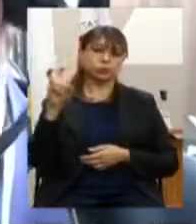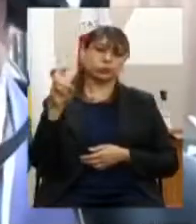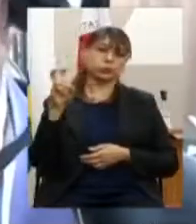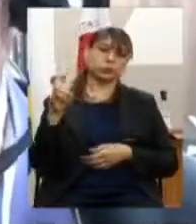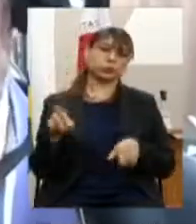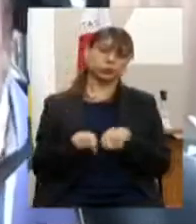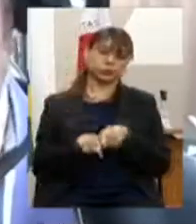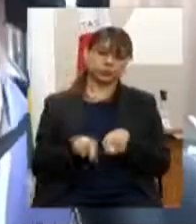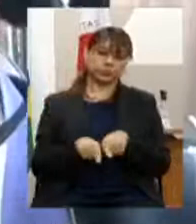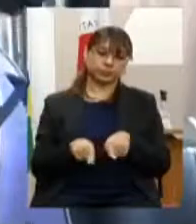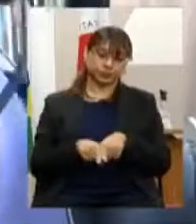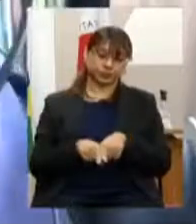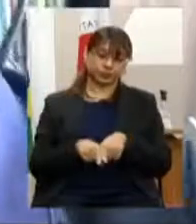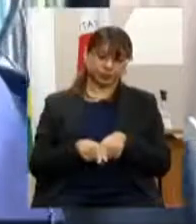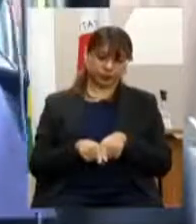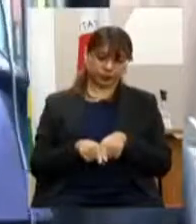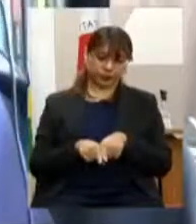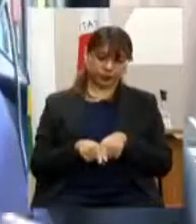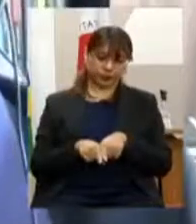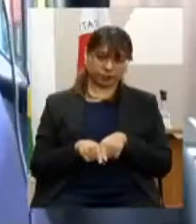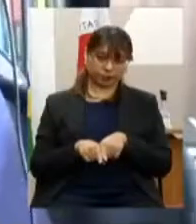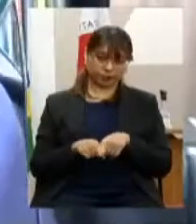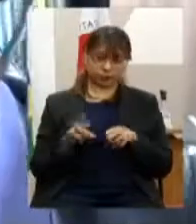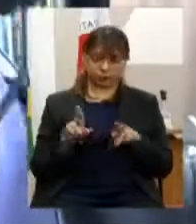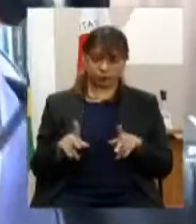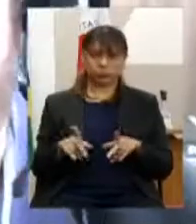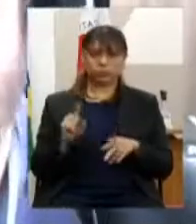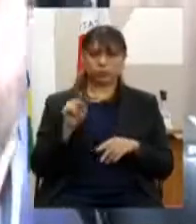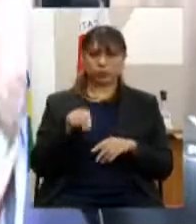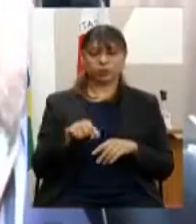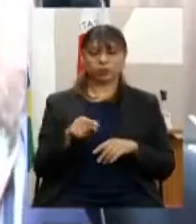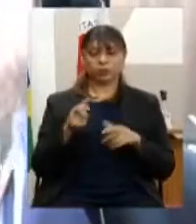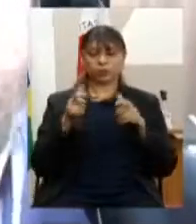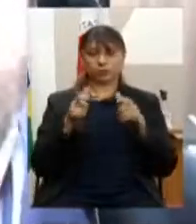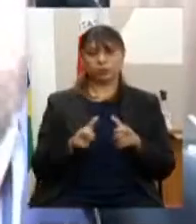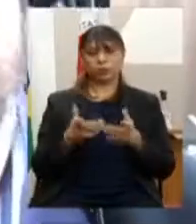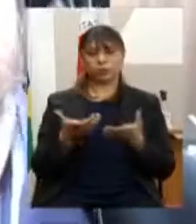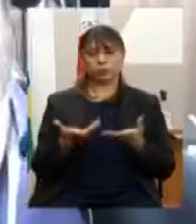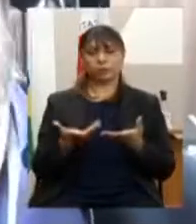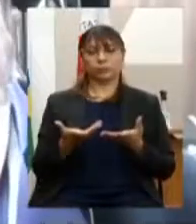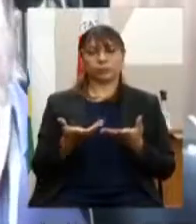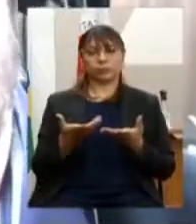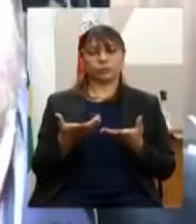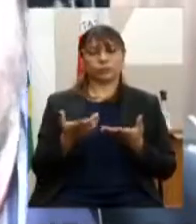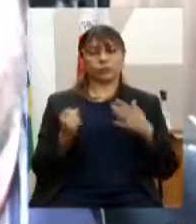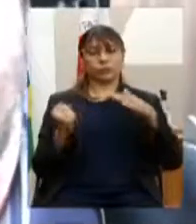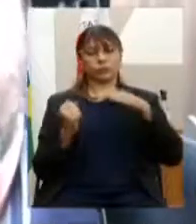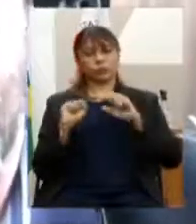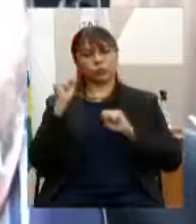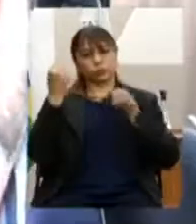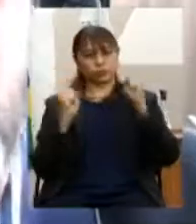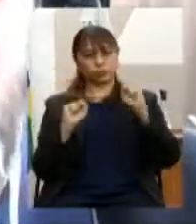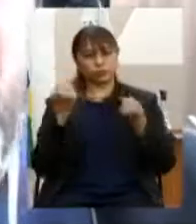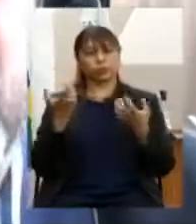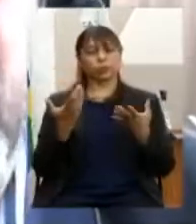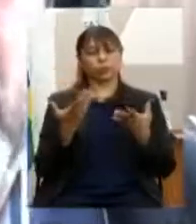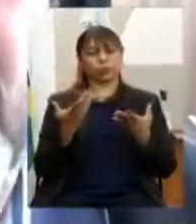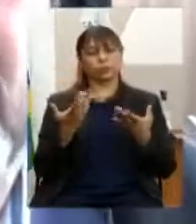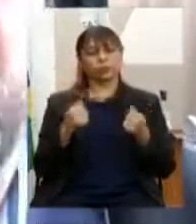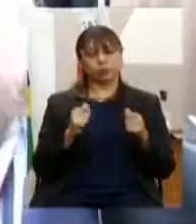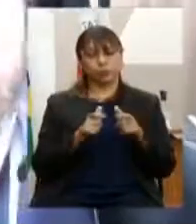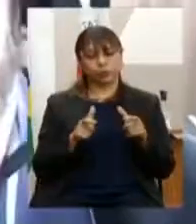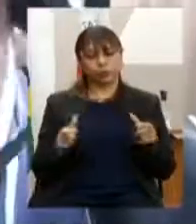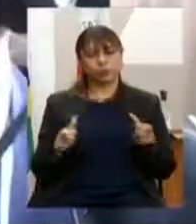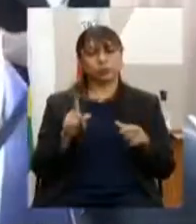de Minas Gerais diferenciando-a do setor industrial outro tópico ponto aumentar a meta